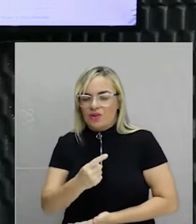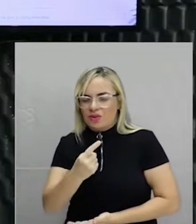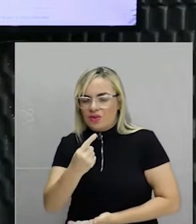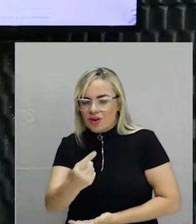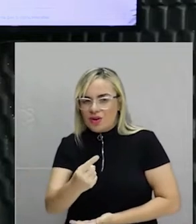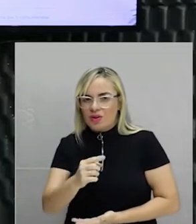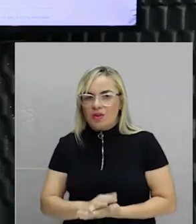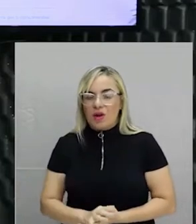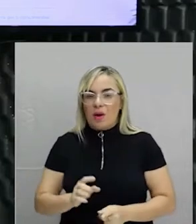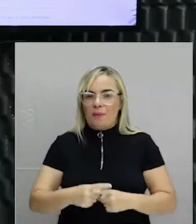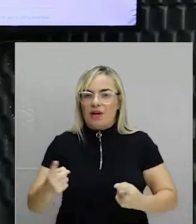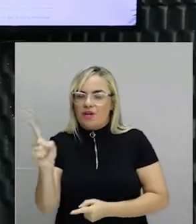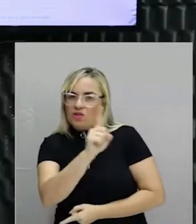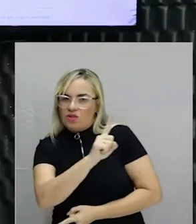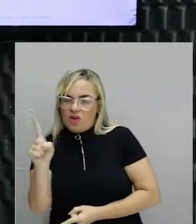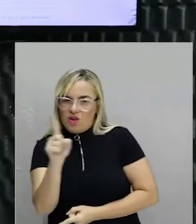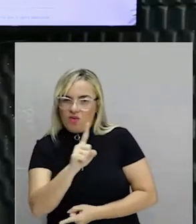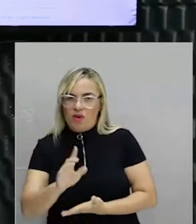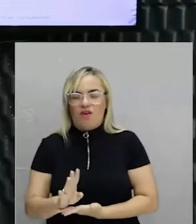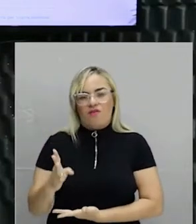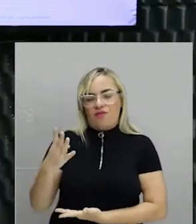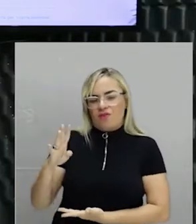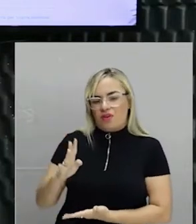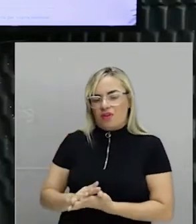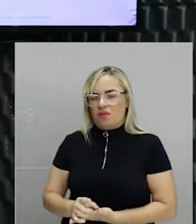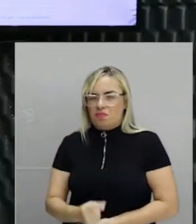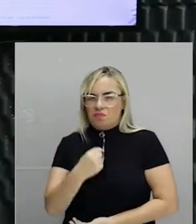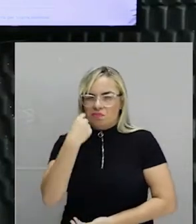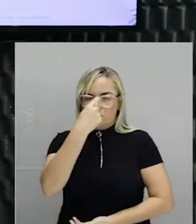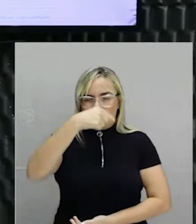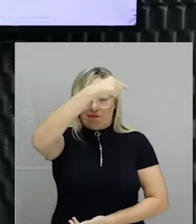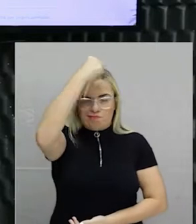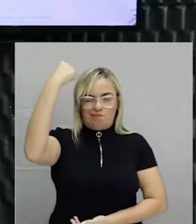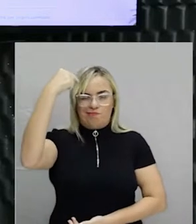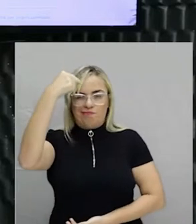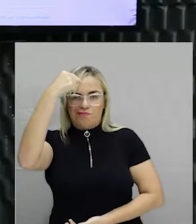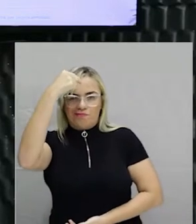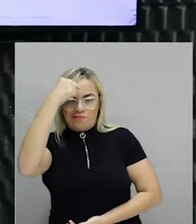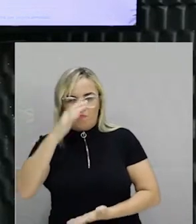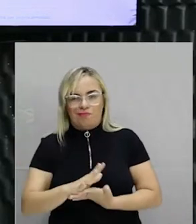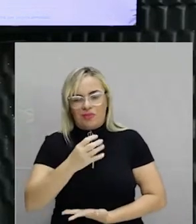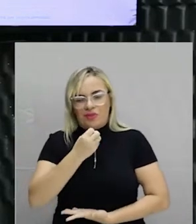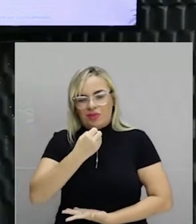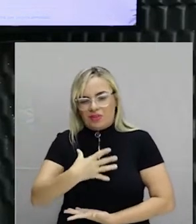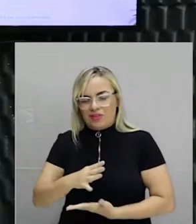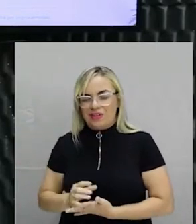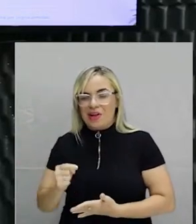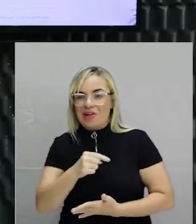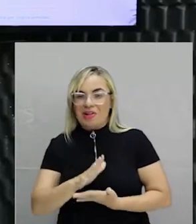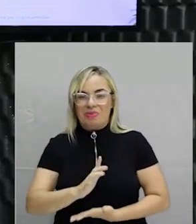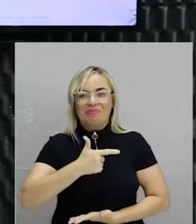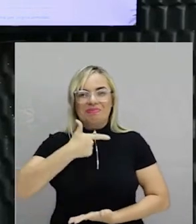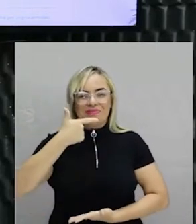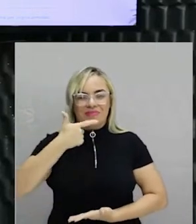justamente aquilo que ela aparenta. Aquela carinha de santo, né? É só carinha. Na verdade, essa expressão... Ele está se acabando de rir aqui. Essa